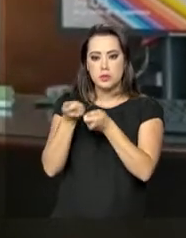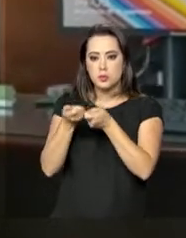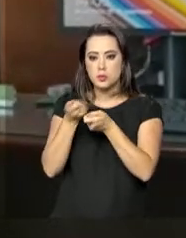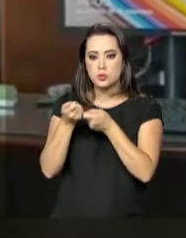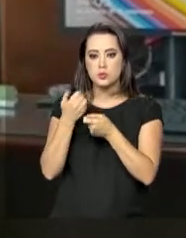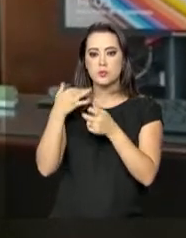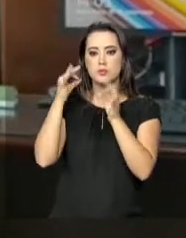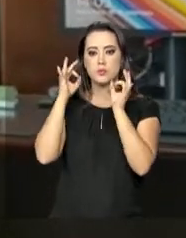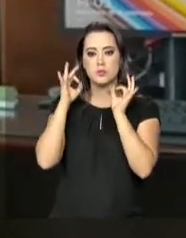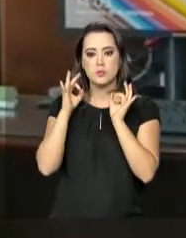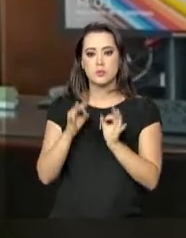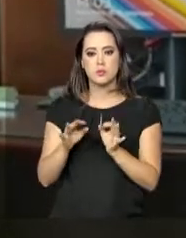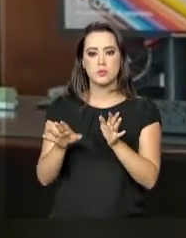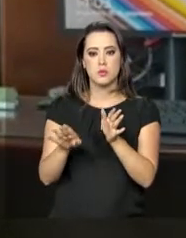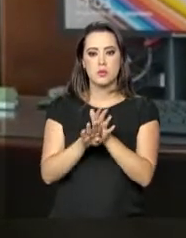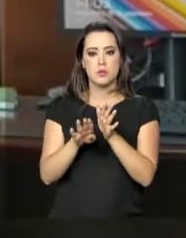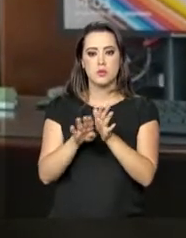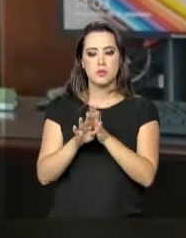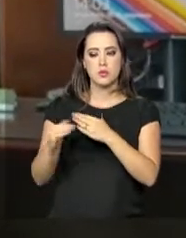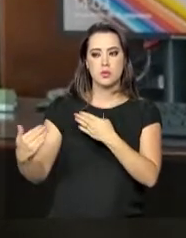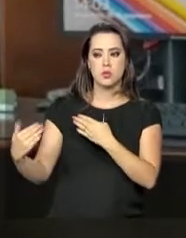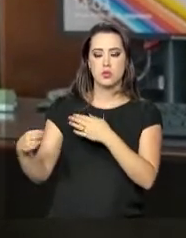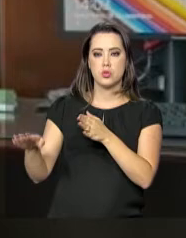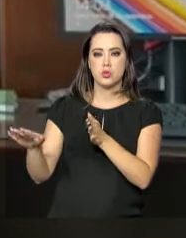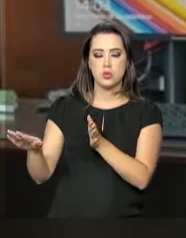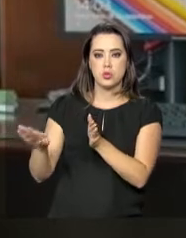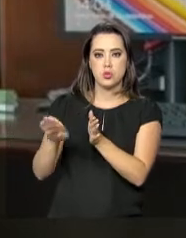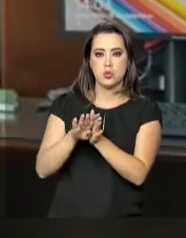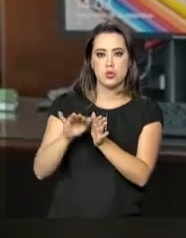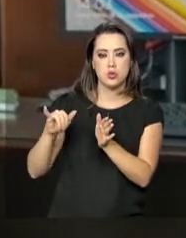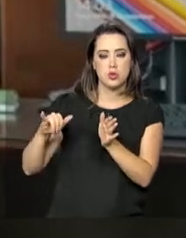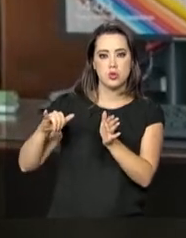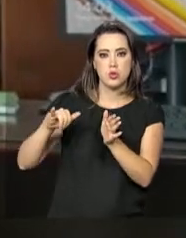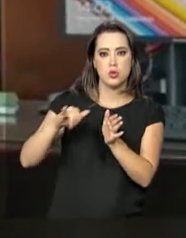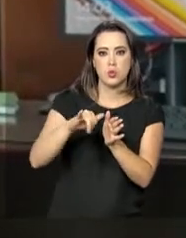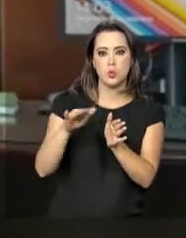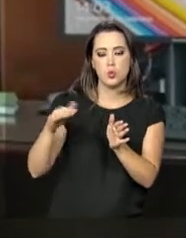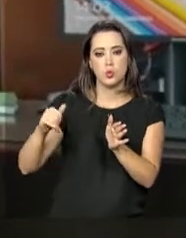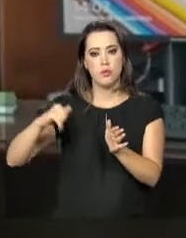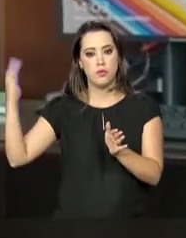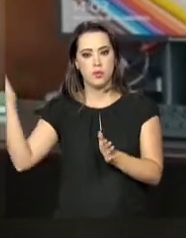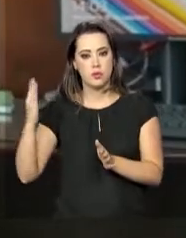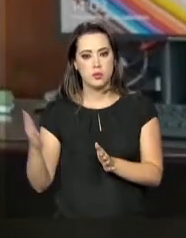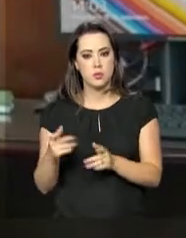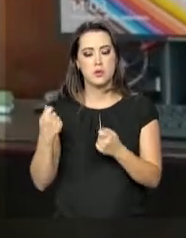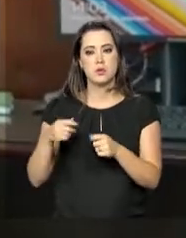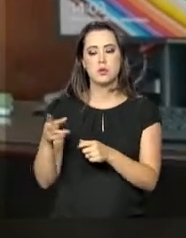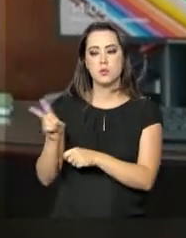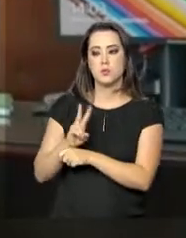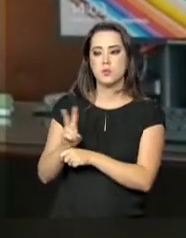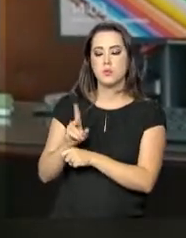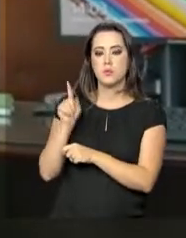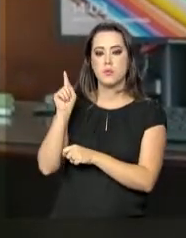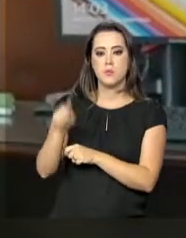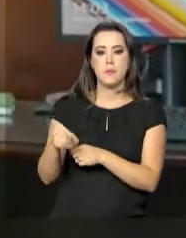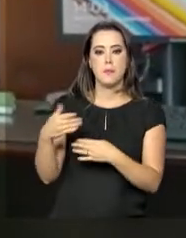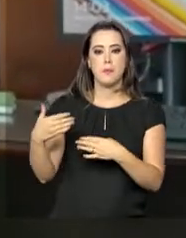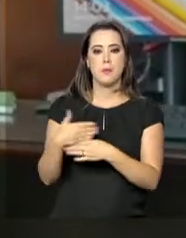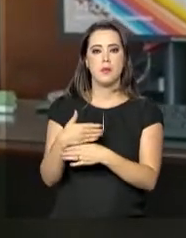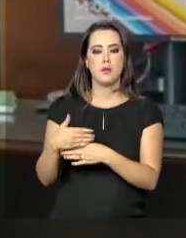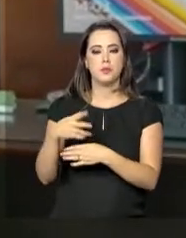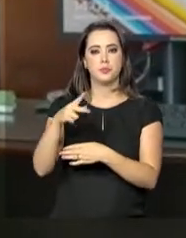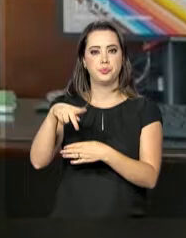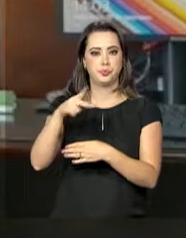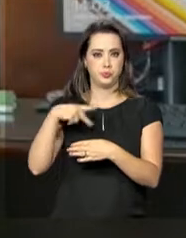mais firme na chegada dos voos e também dos navios, enfim, tudo aquilo que vem de fora. E é o Vigiagro que faz isso, que protege as fronteiras